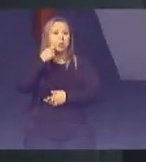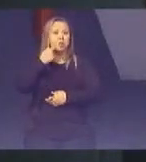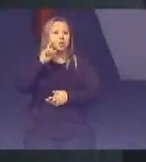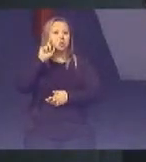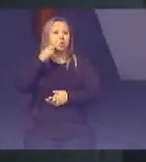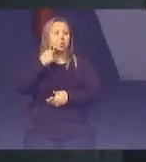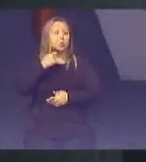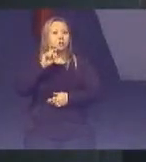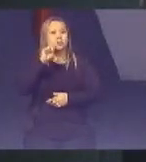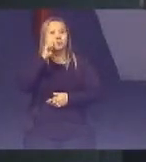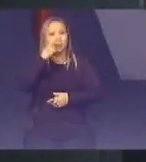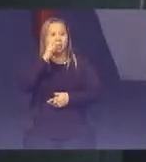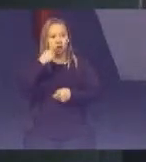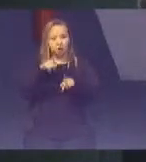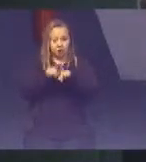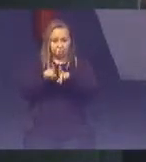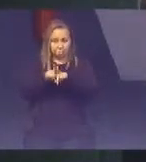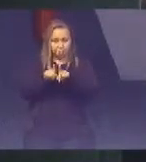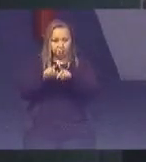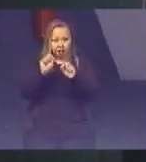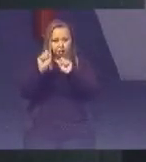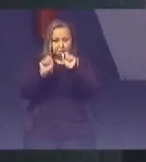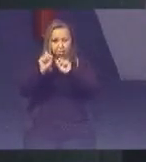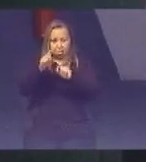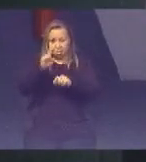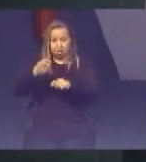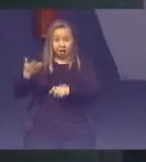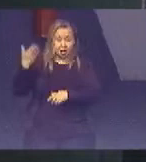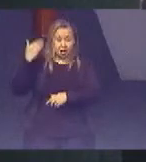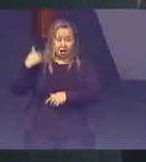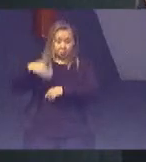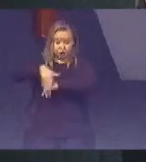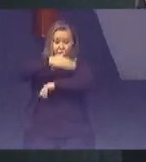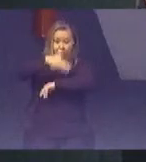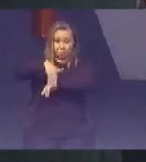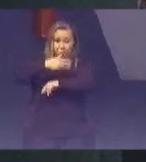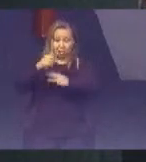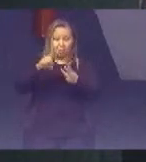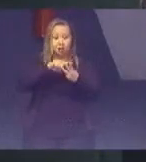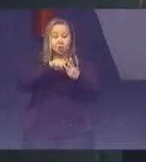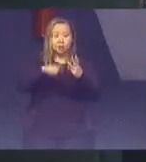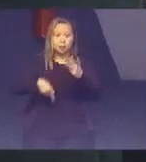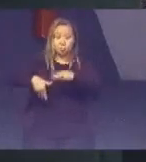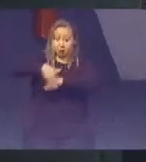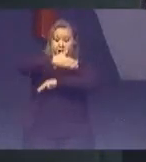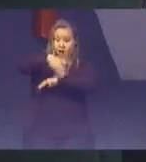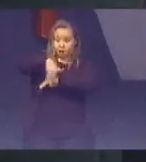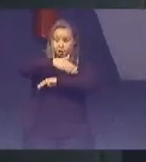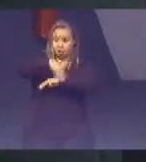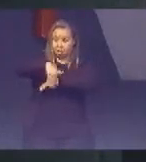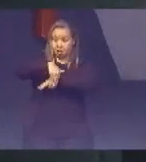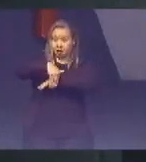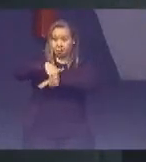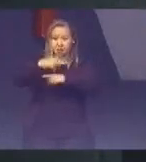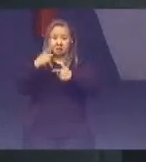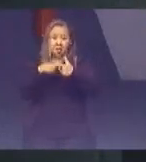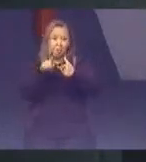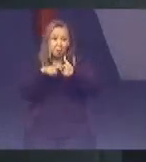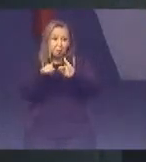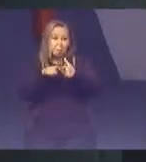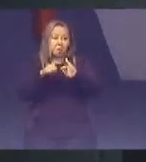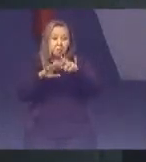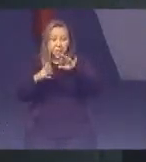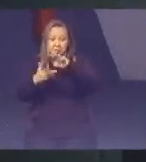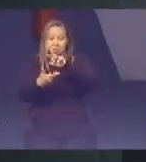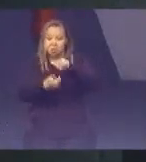Maceió Em que Era um bairro Agora São três bairros Que por um problema Geológico